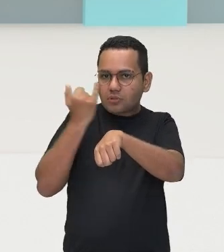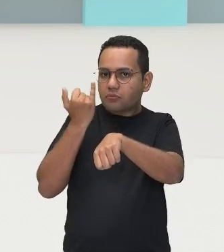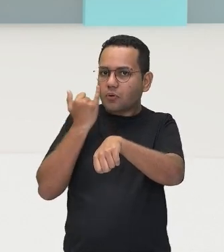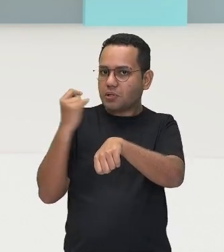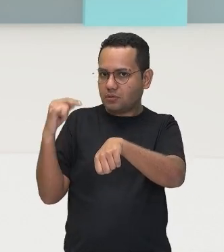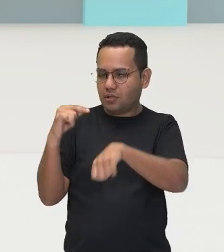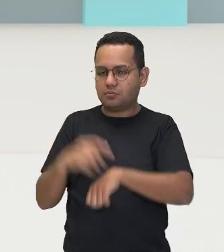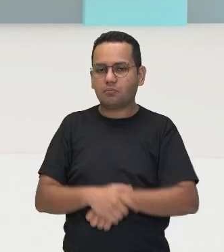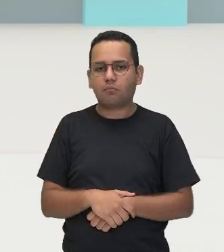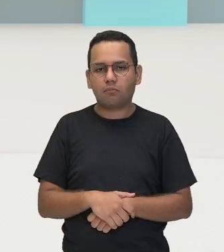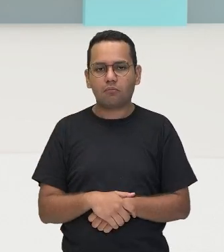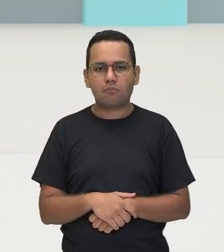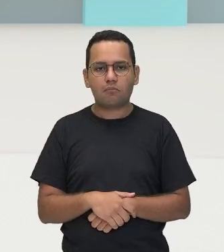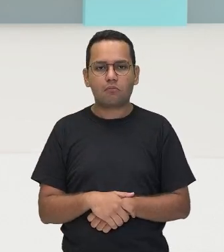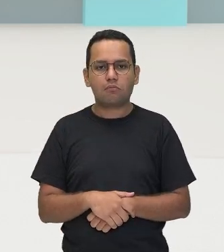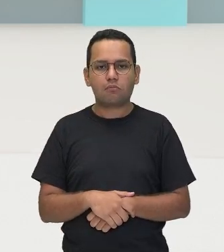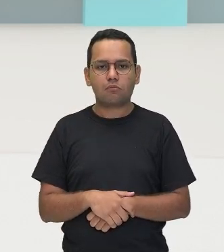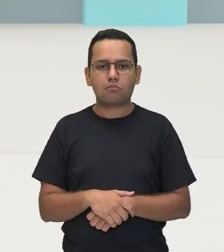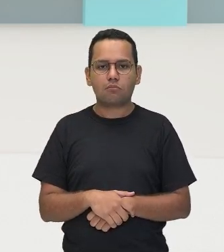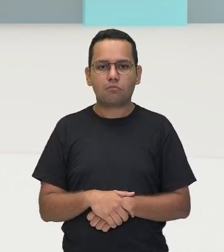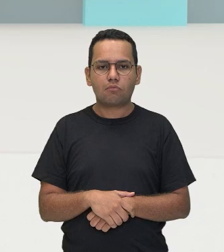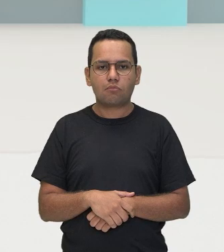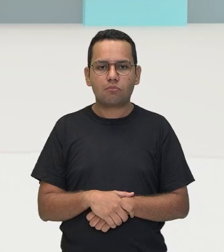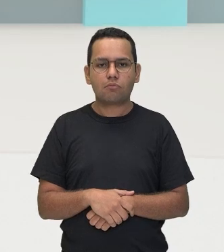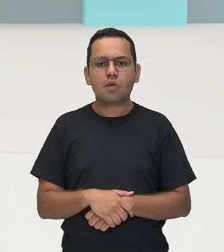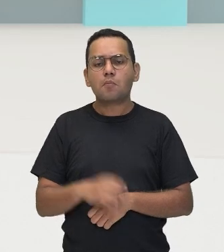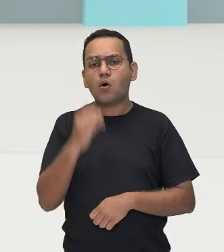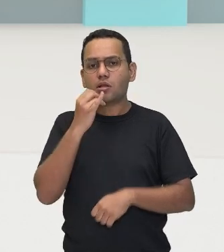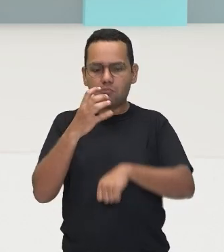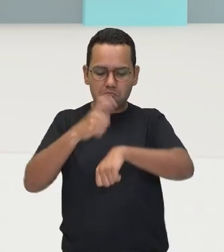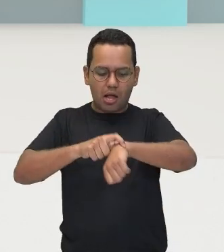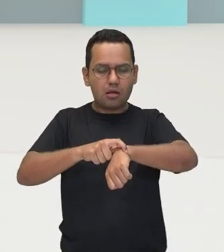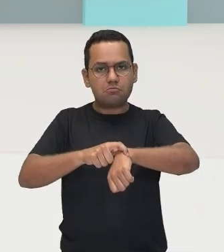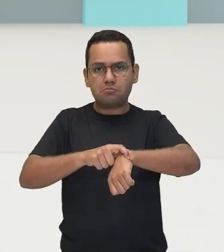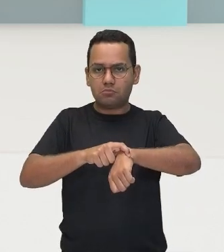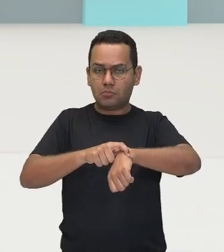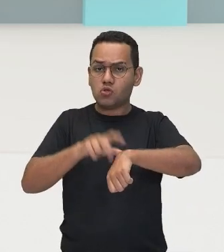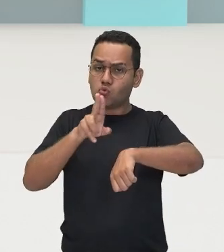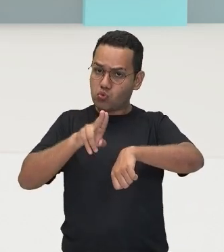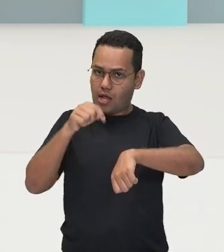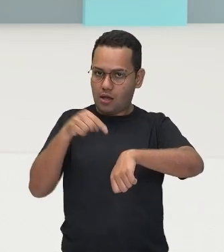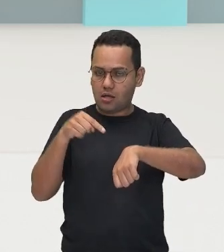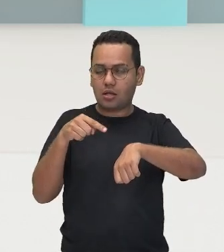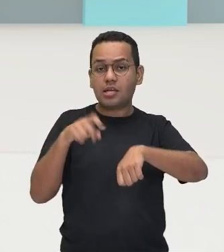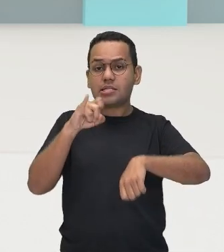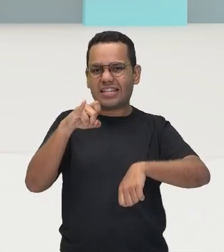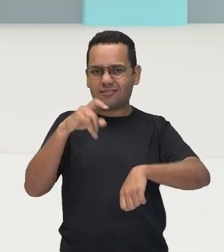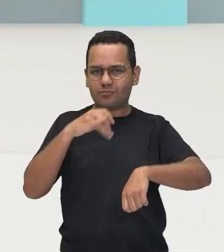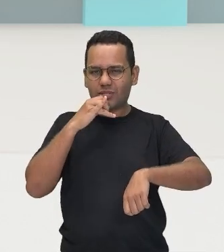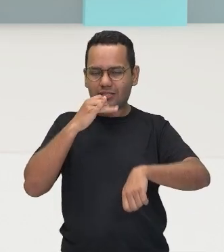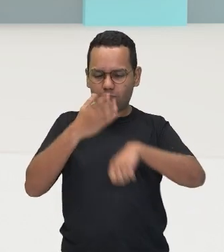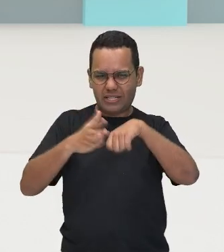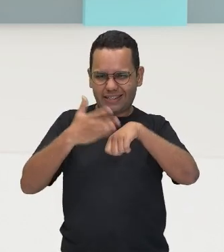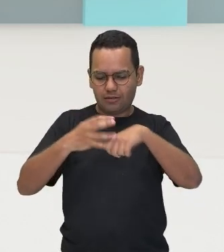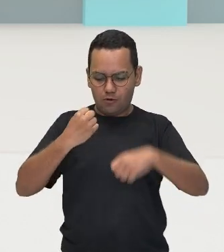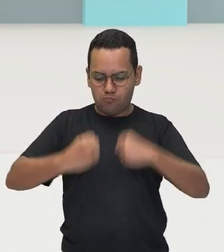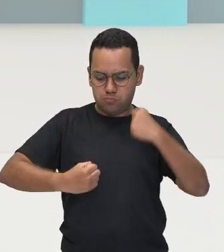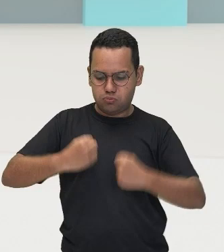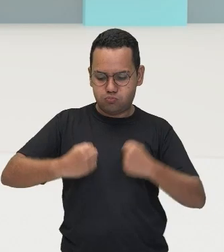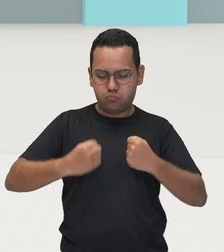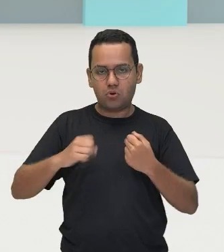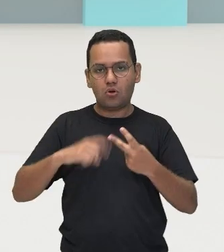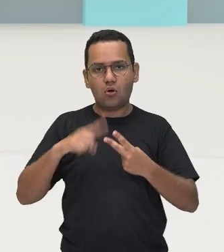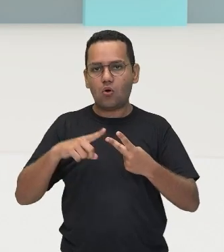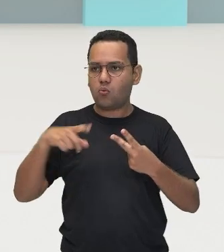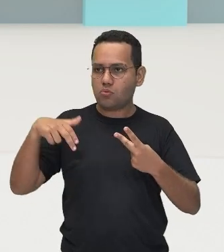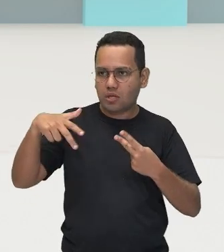tudo que você fizer ali na sua corrida, na sua caminhada, quando você chegar perto do seu celular e